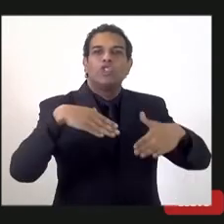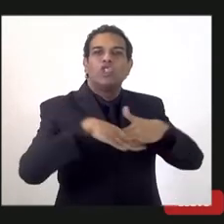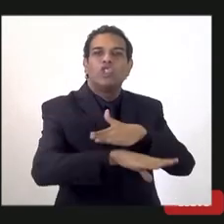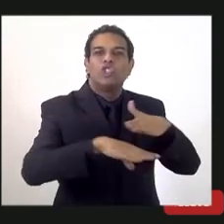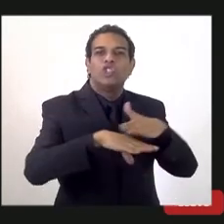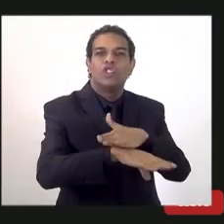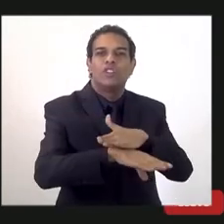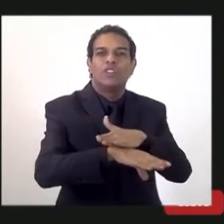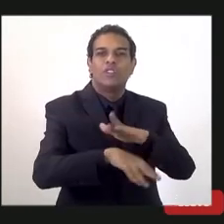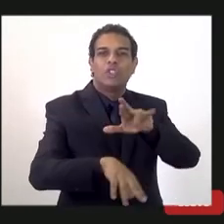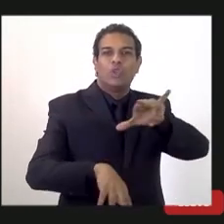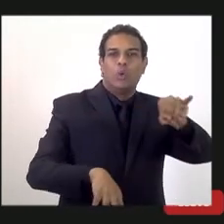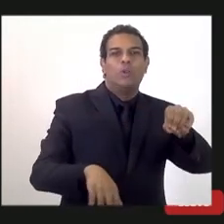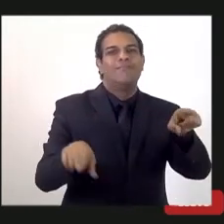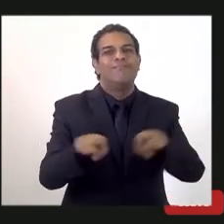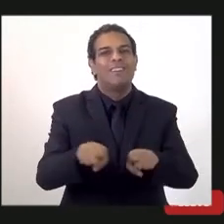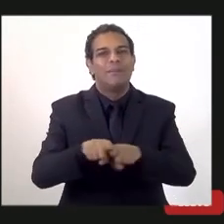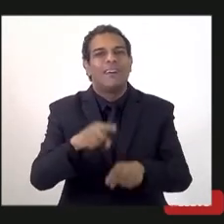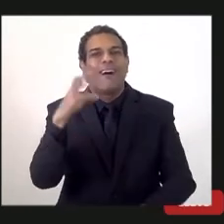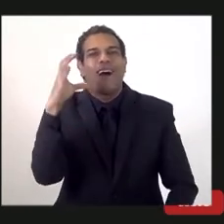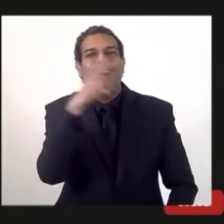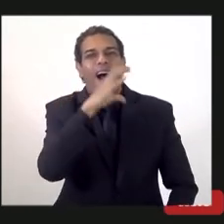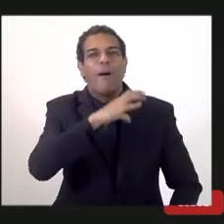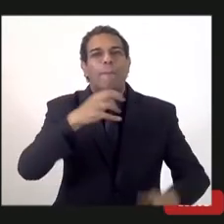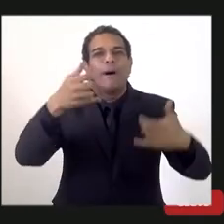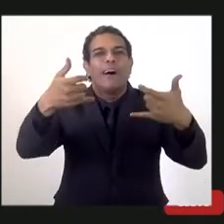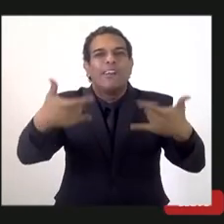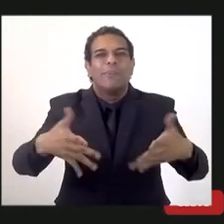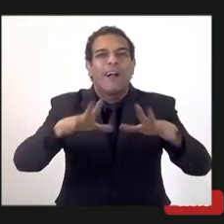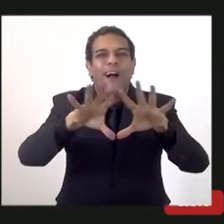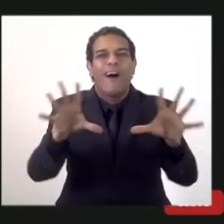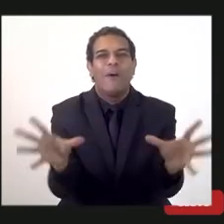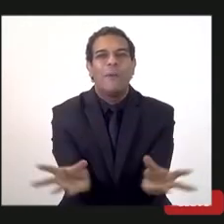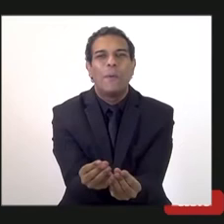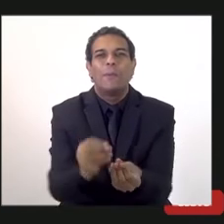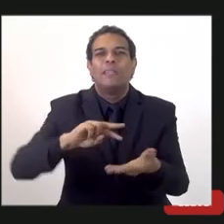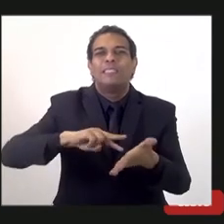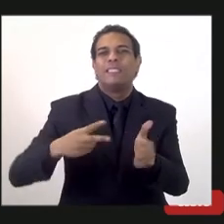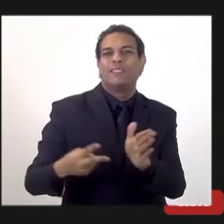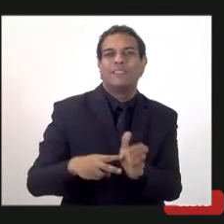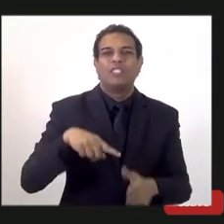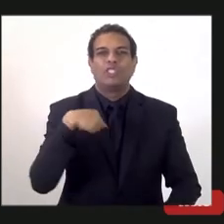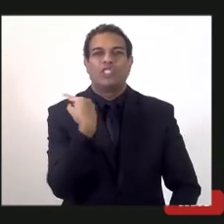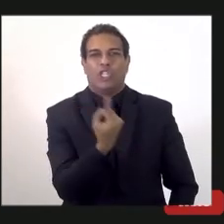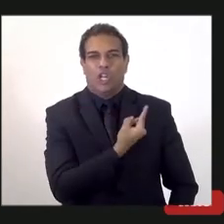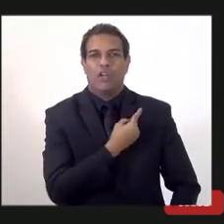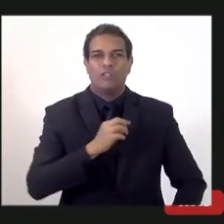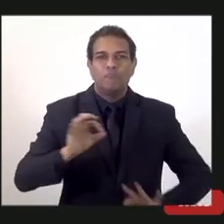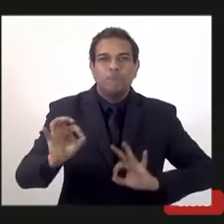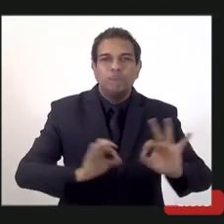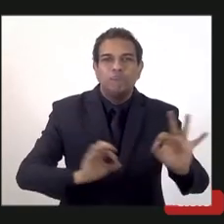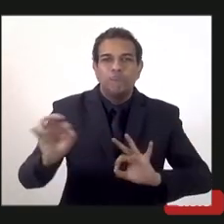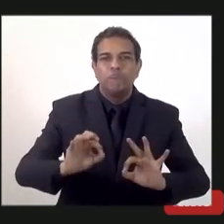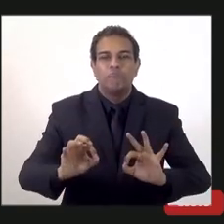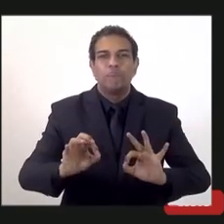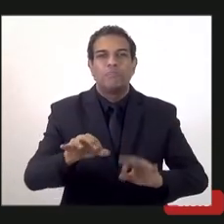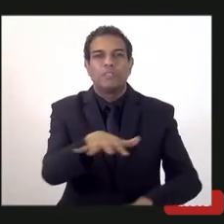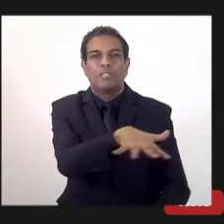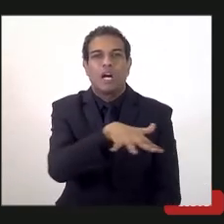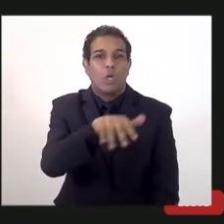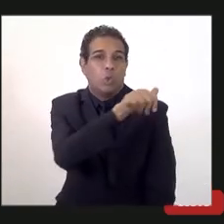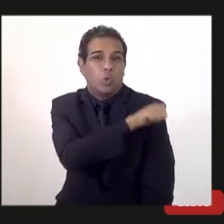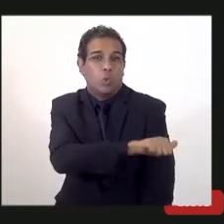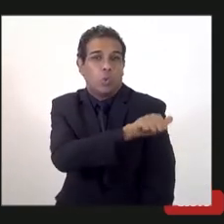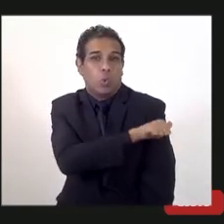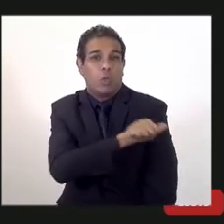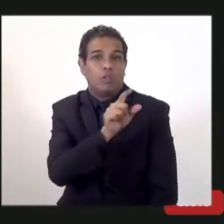assim, rapidamente, um resumo do que a gente tem vivido no Estado do Rio de Janeiro e